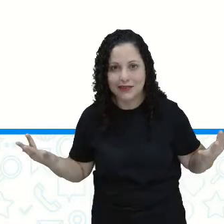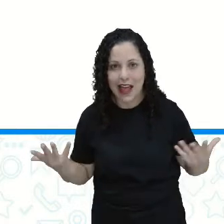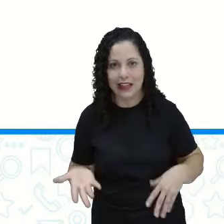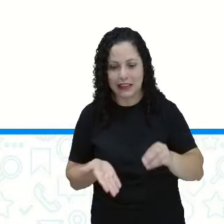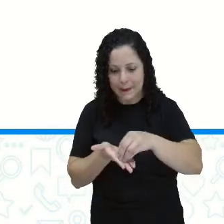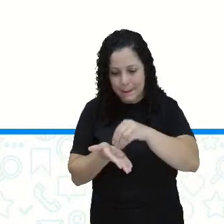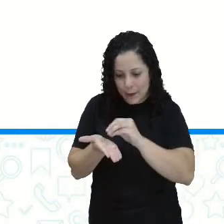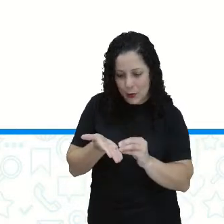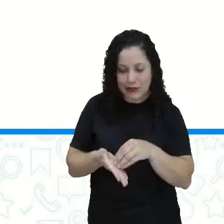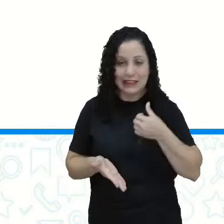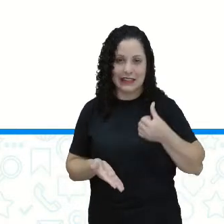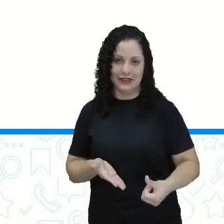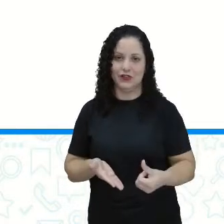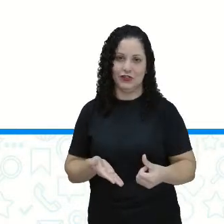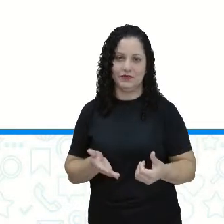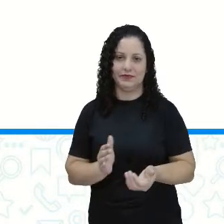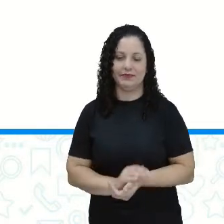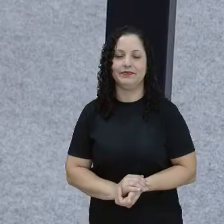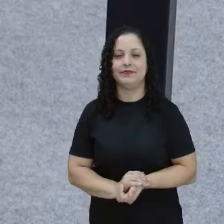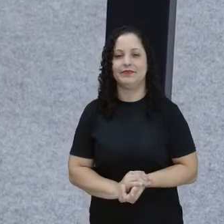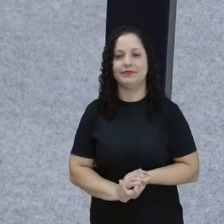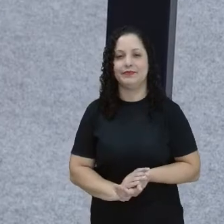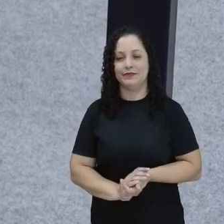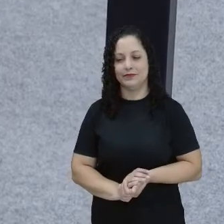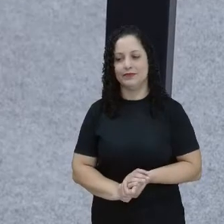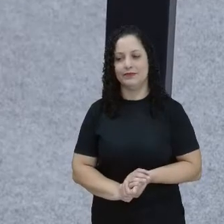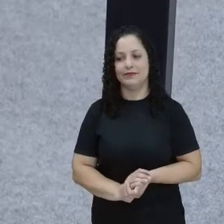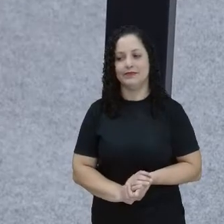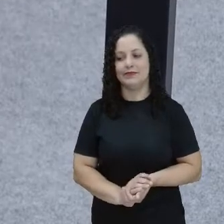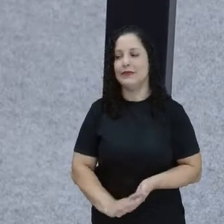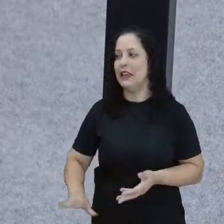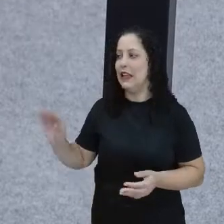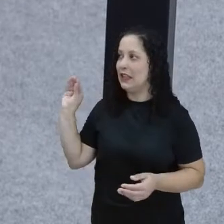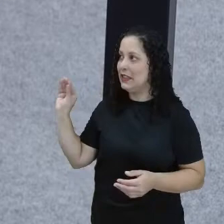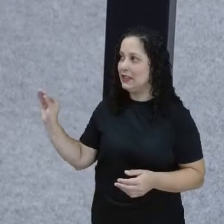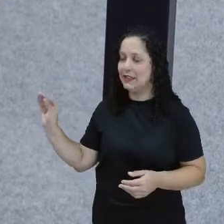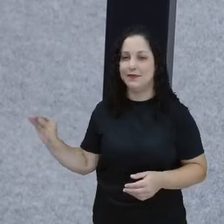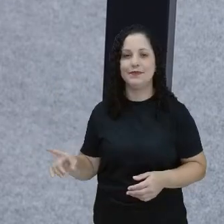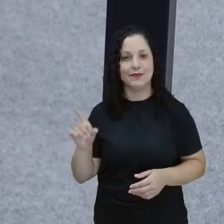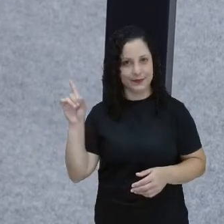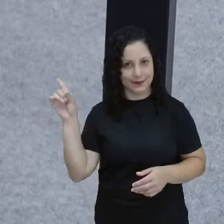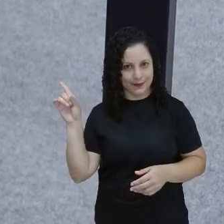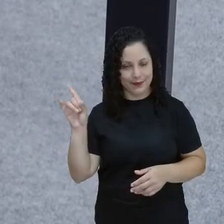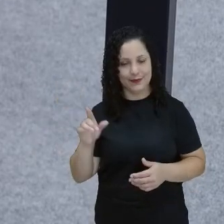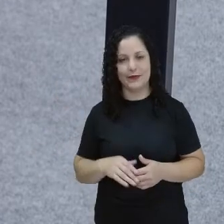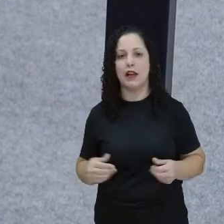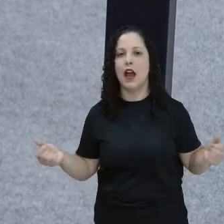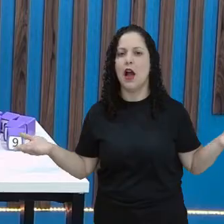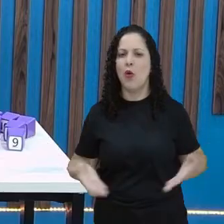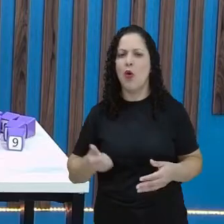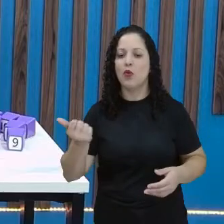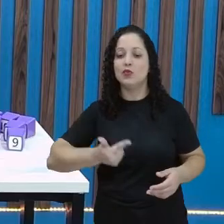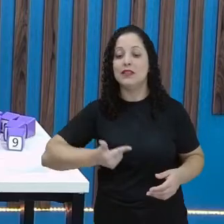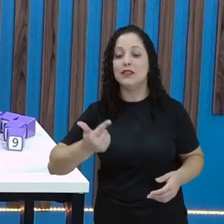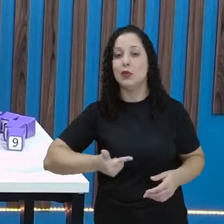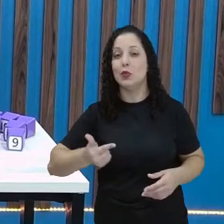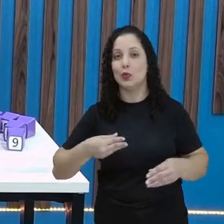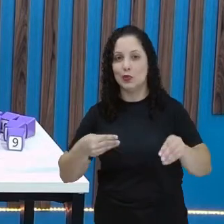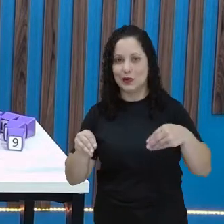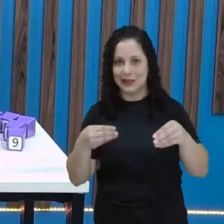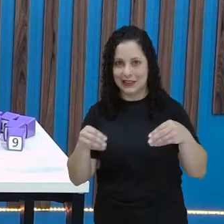Duda, que foram seis. E já deixei aqui, certo? Esse é o saco de Duda. Vamos para o segundo